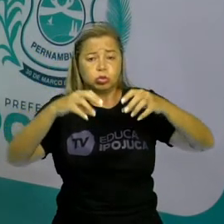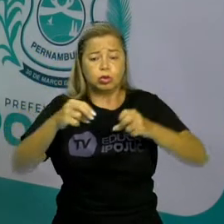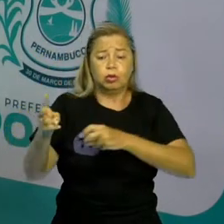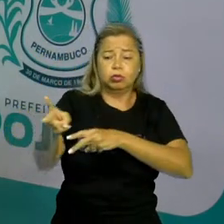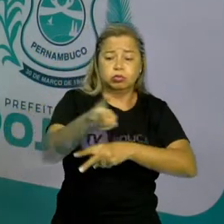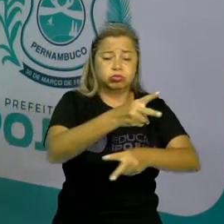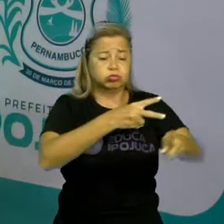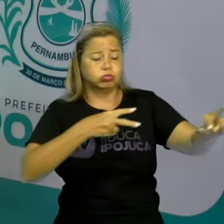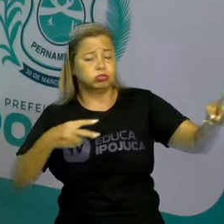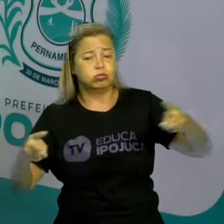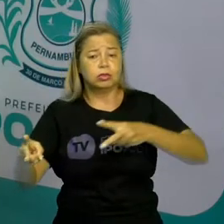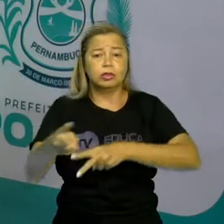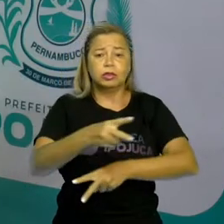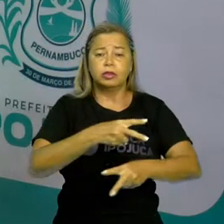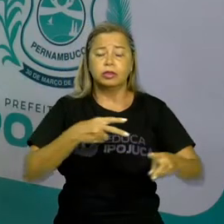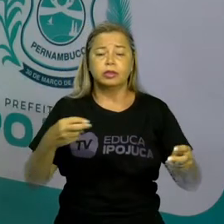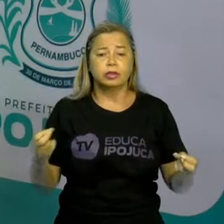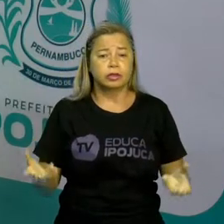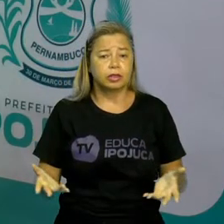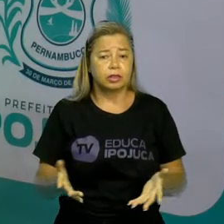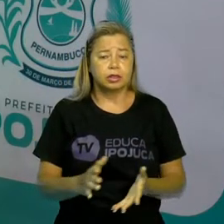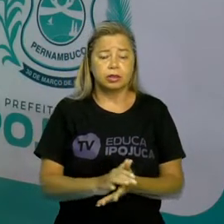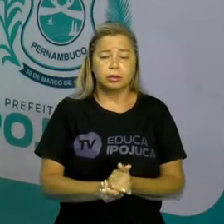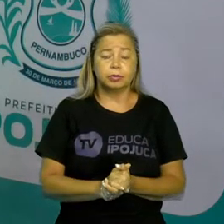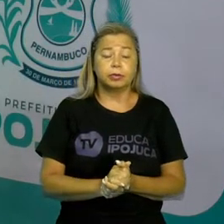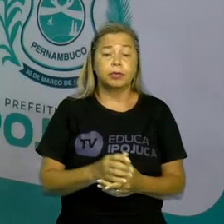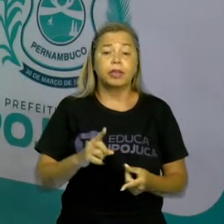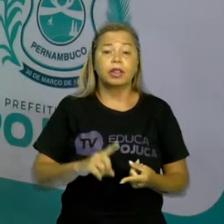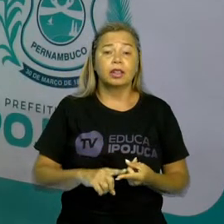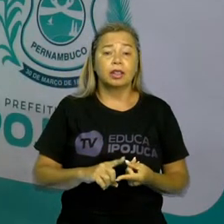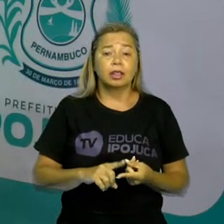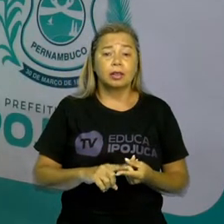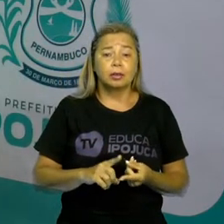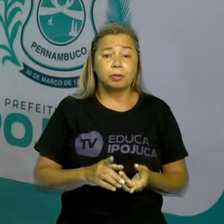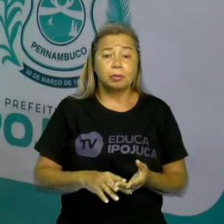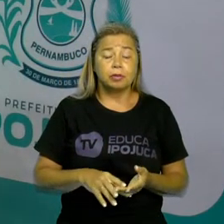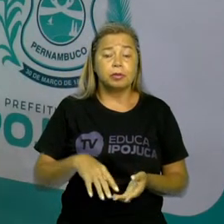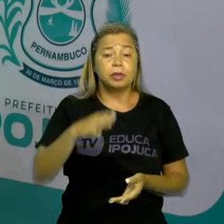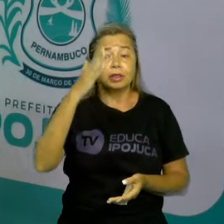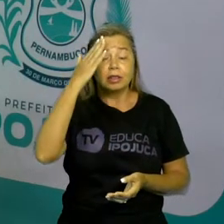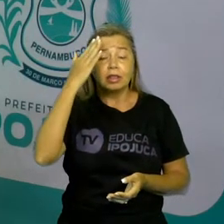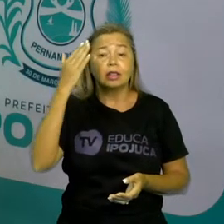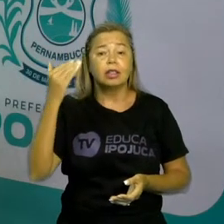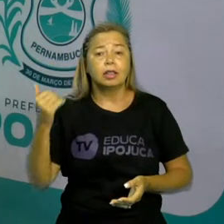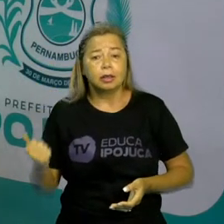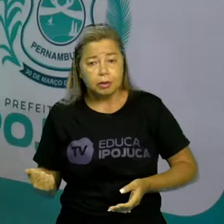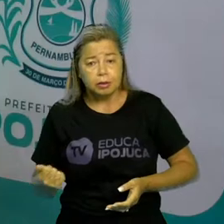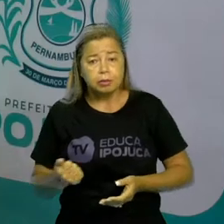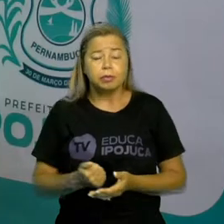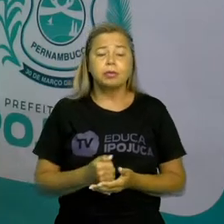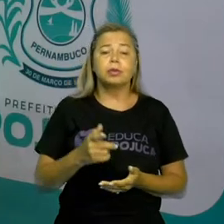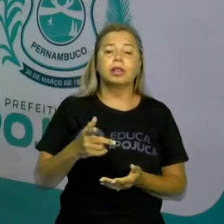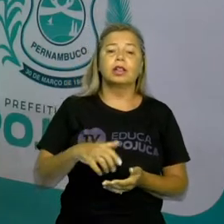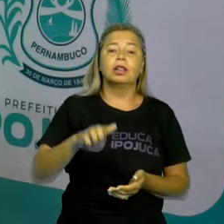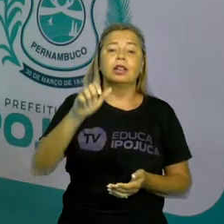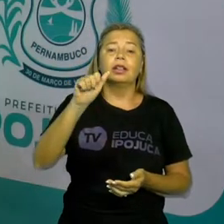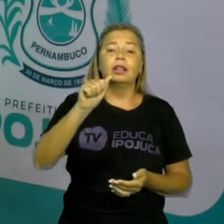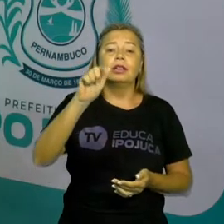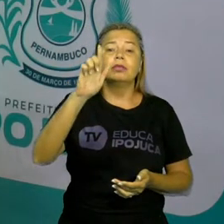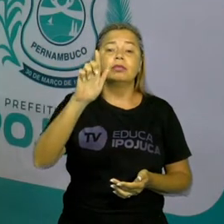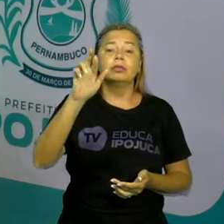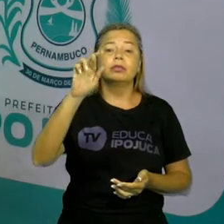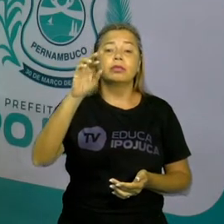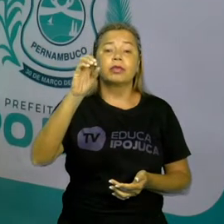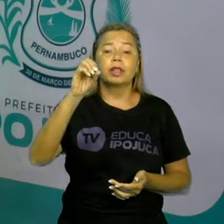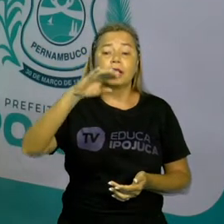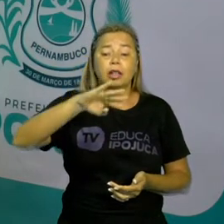solo. Outra questão que a gente tem que levar em conta aqui é o impacto do agronegócio. O agronegócio é um